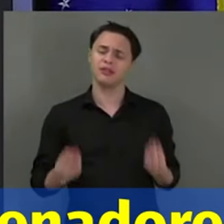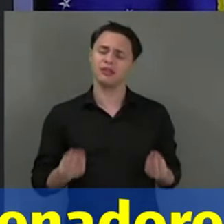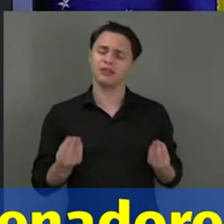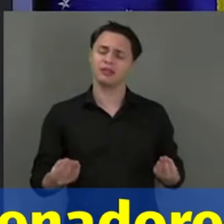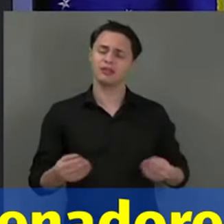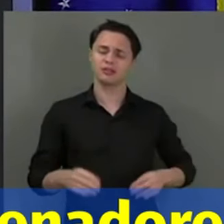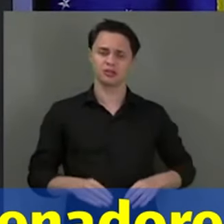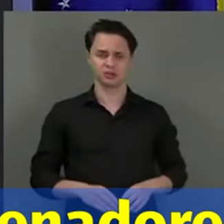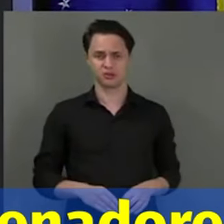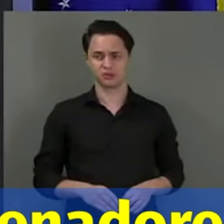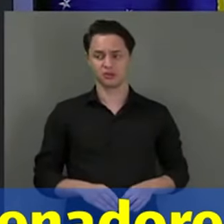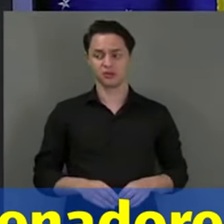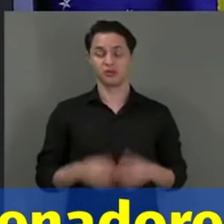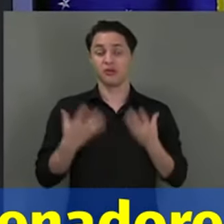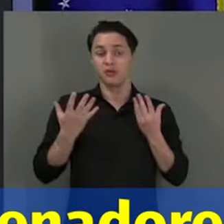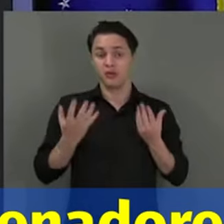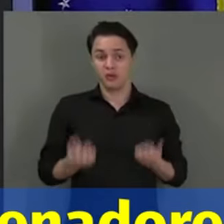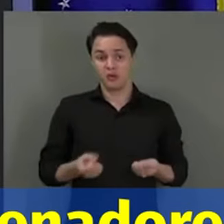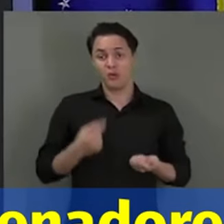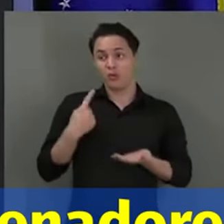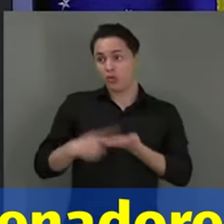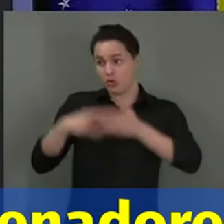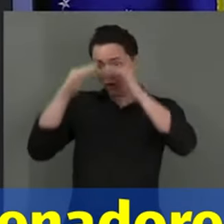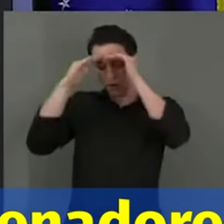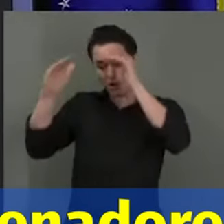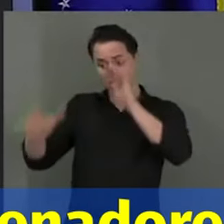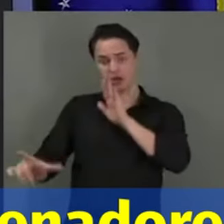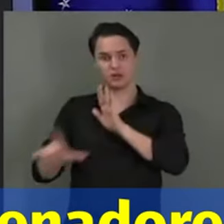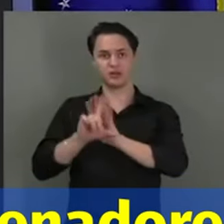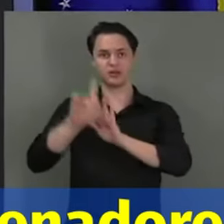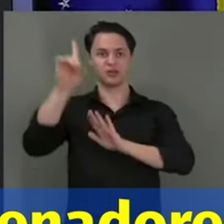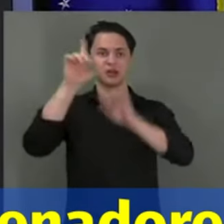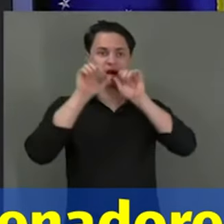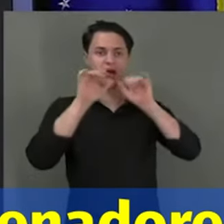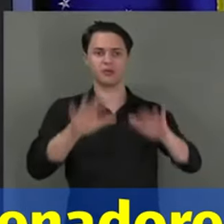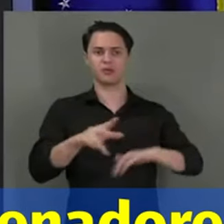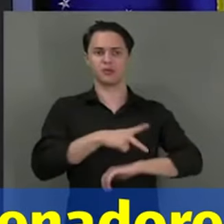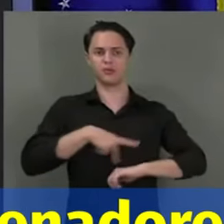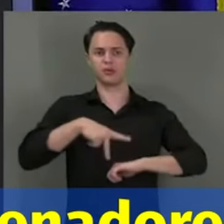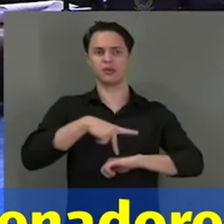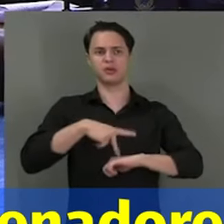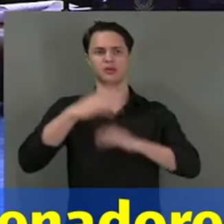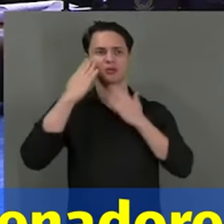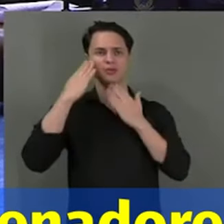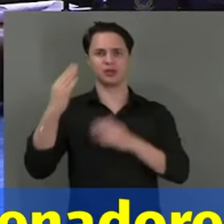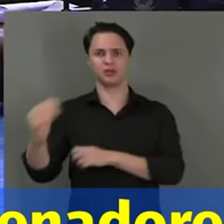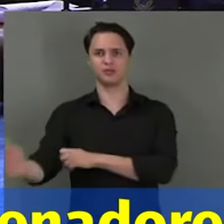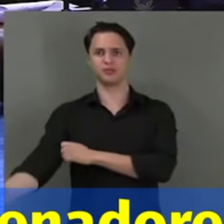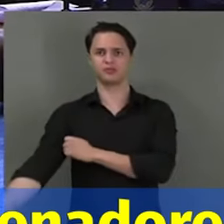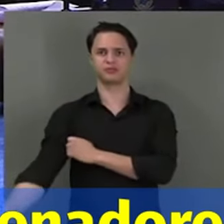Vamos cumprir a lei do país. Que Deus abençoe a nossa nação, senhor presidente. Muito obrigado pela sua tolerância.